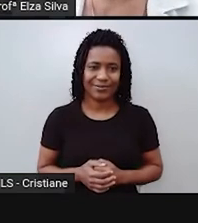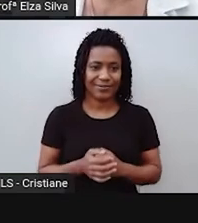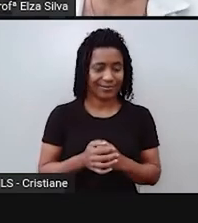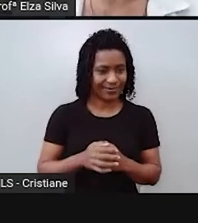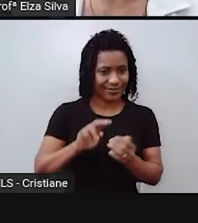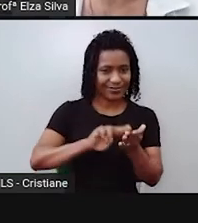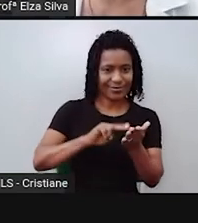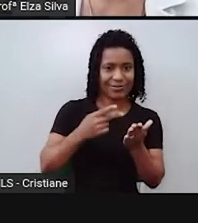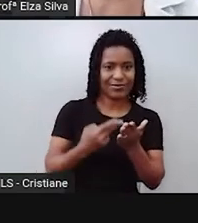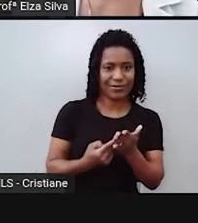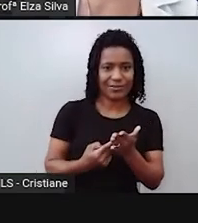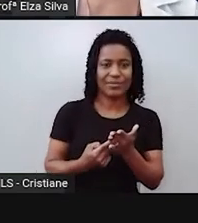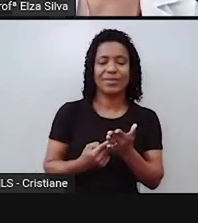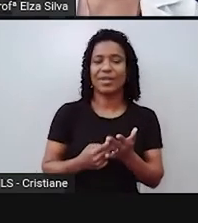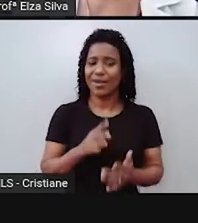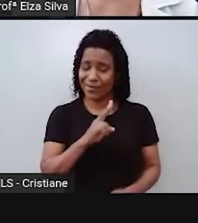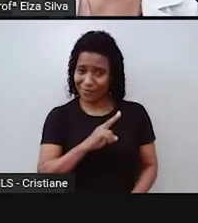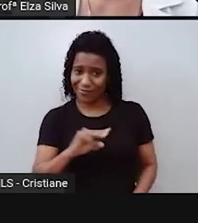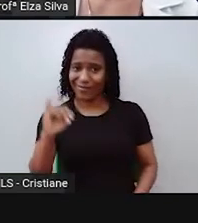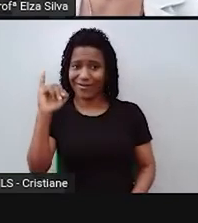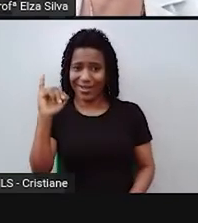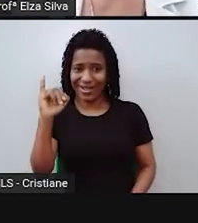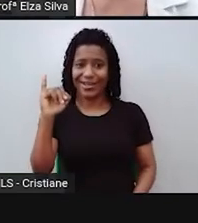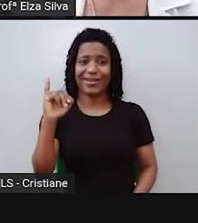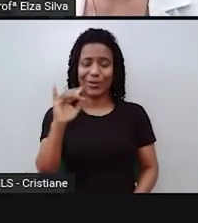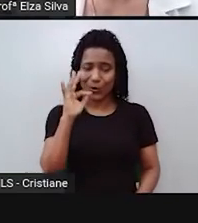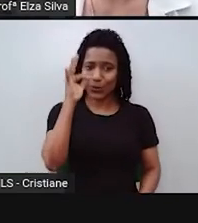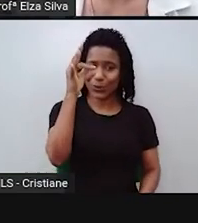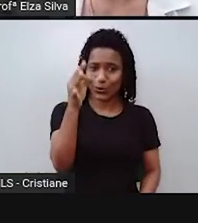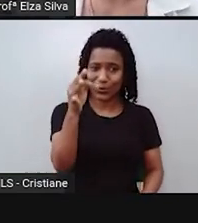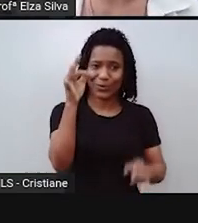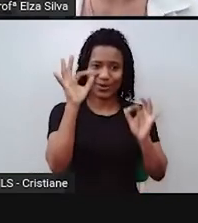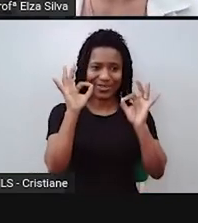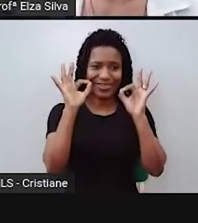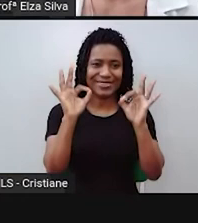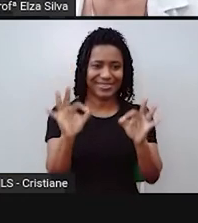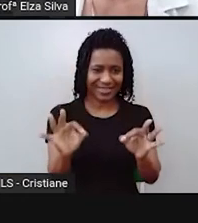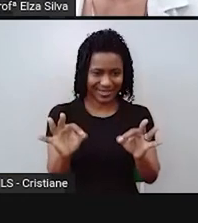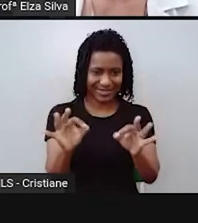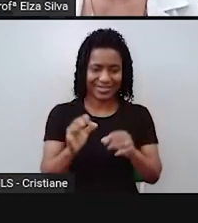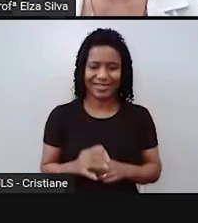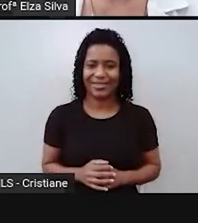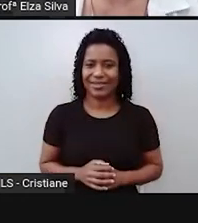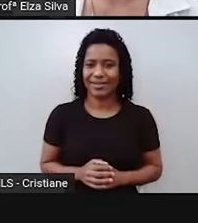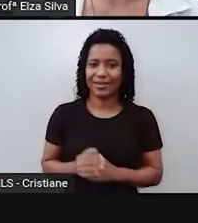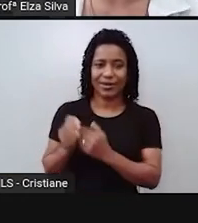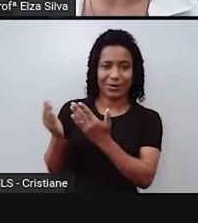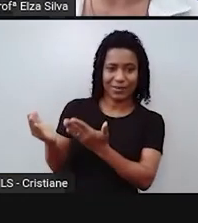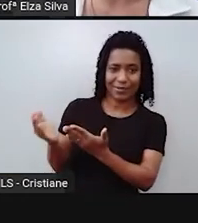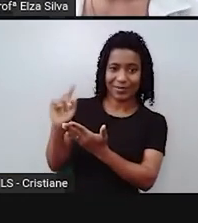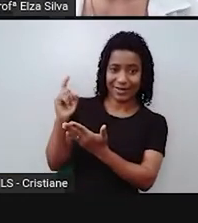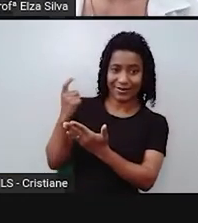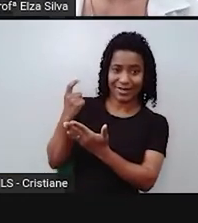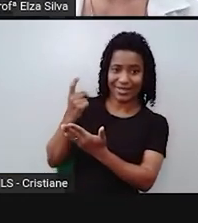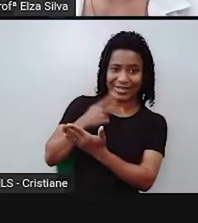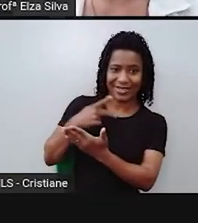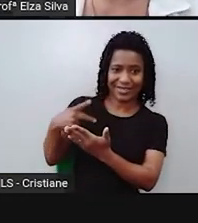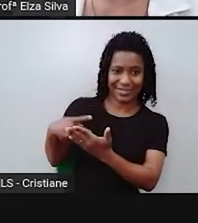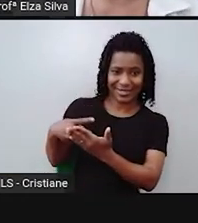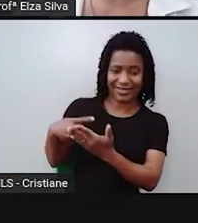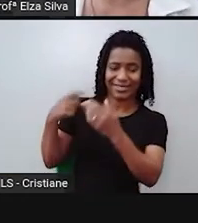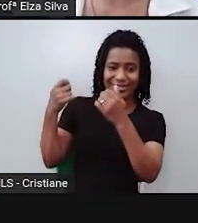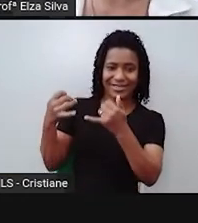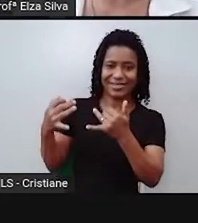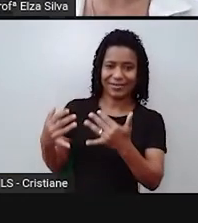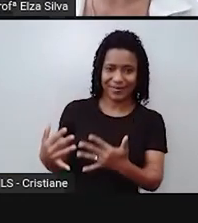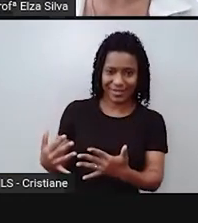ser o futuro com certeza. E Donald Trump nos diz, We are gonna build a wall and Mexico